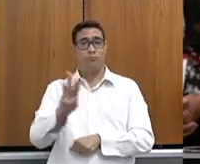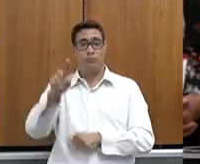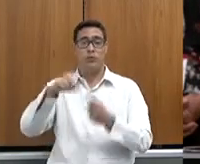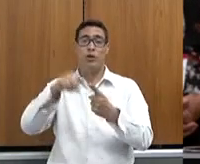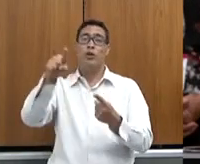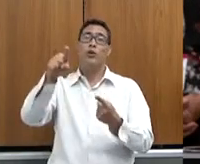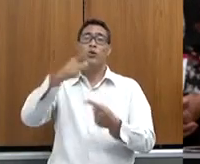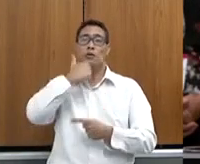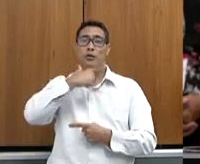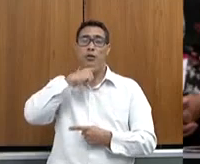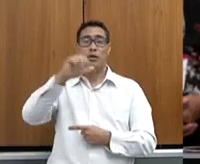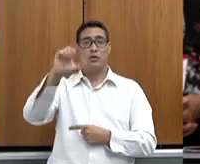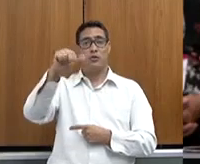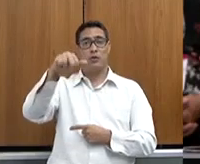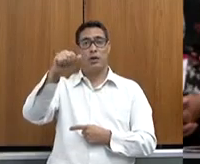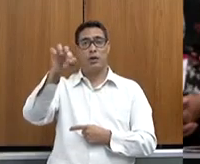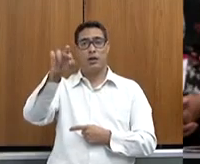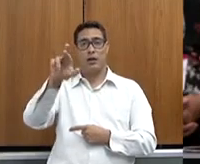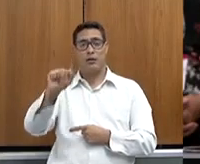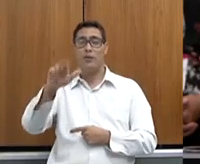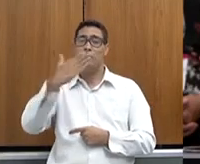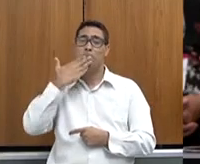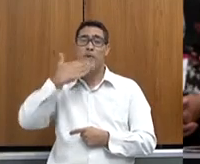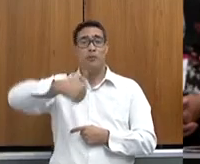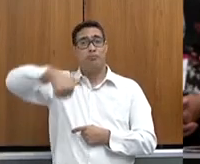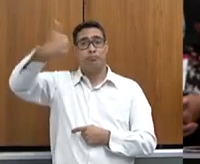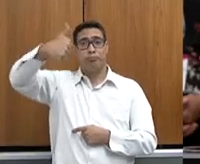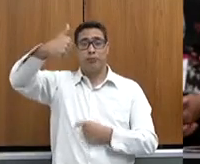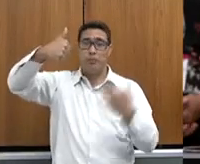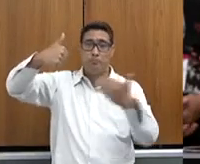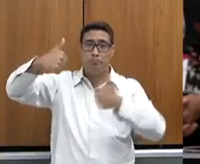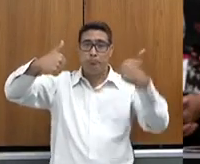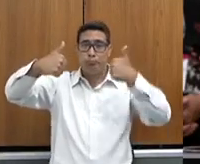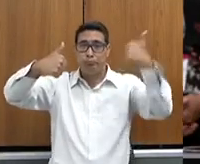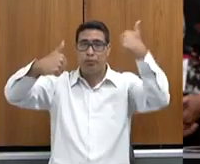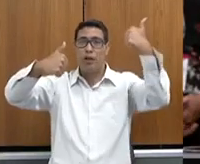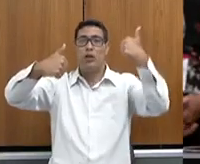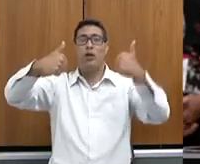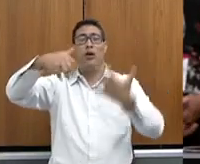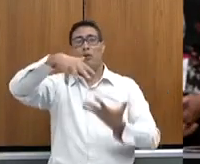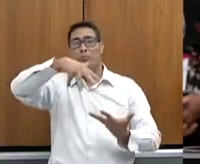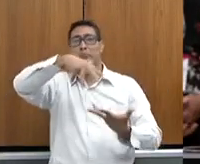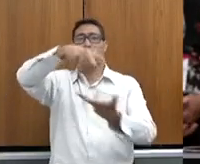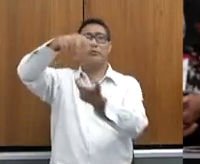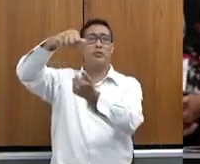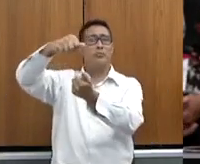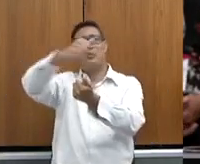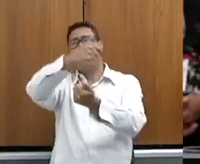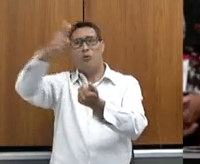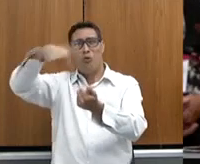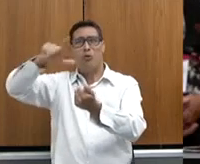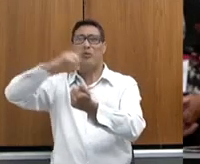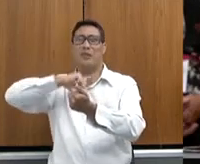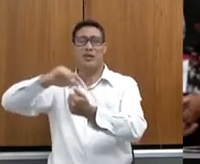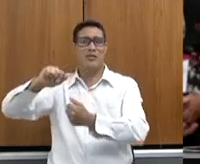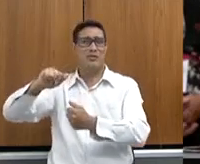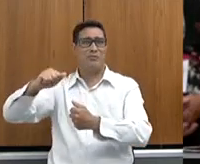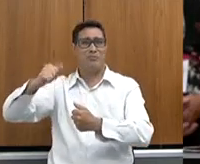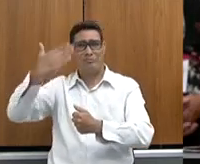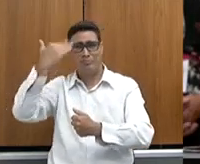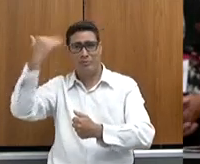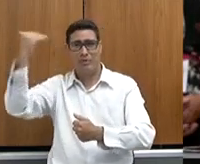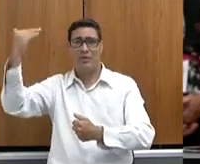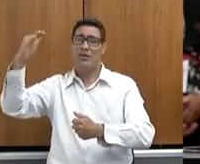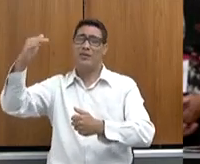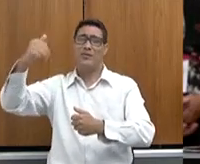canastra foi considerado o melhor queijo do mundo, batendo aí, grana padano e outros queijos famosos, então mostrando